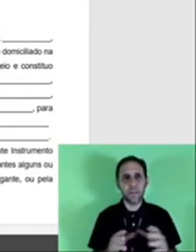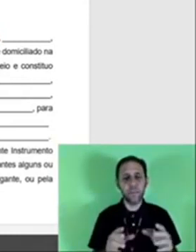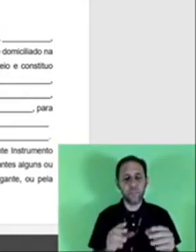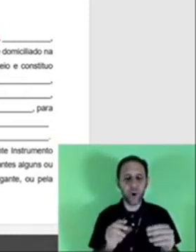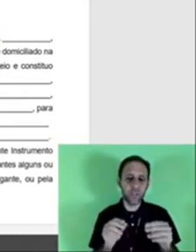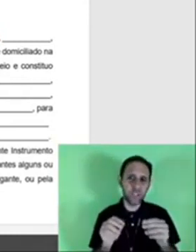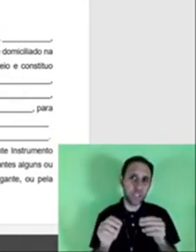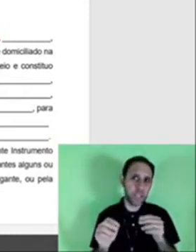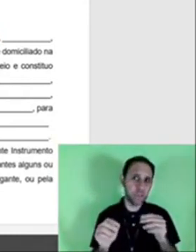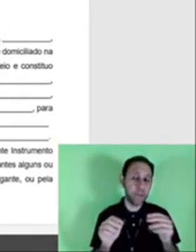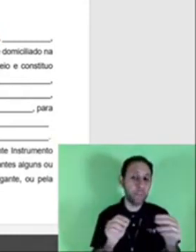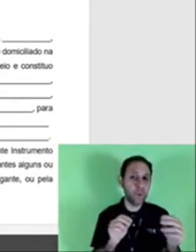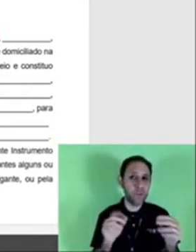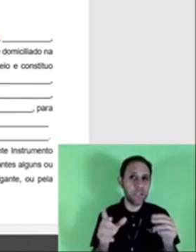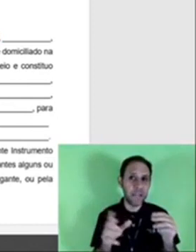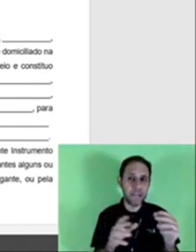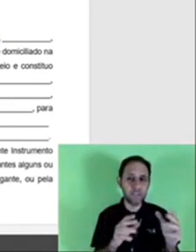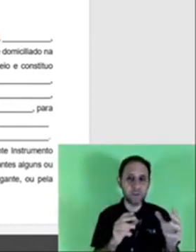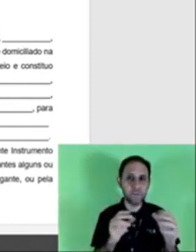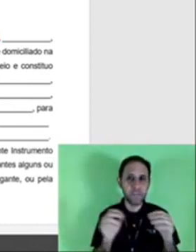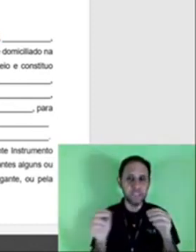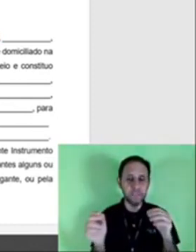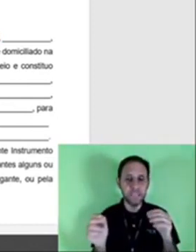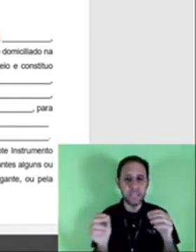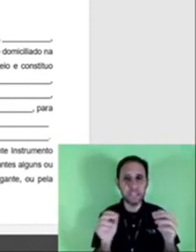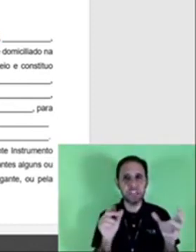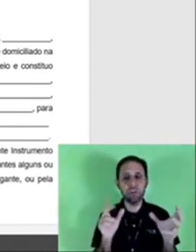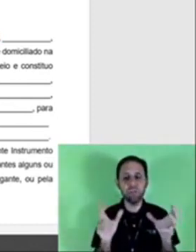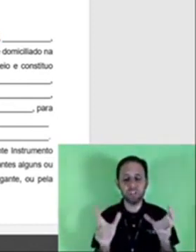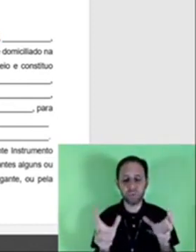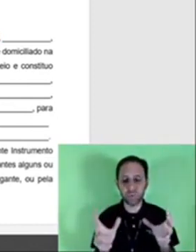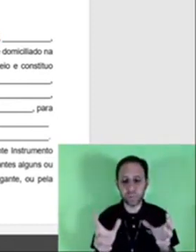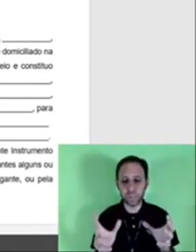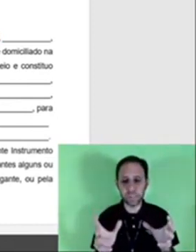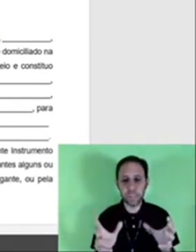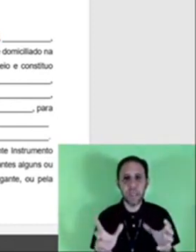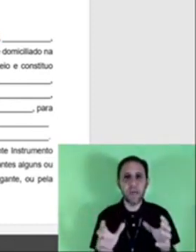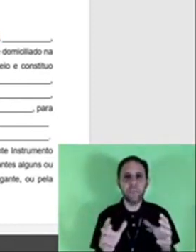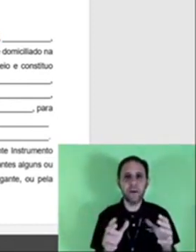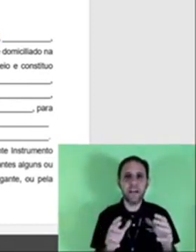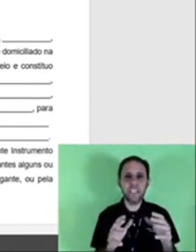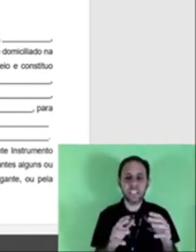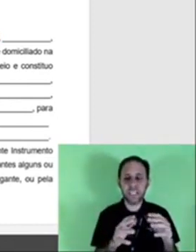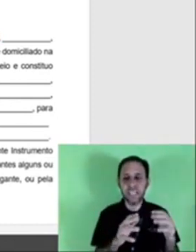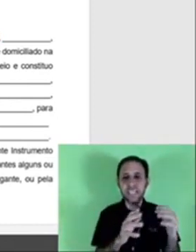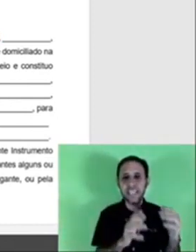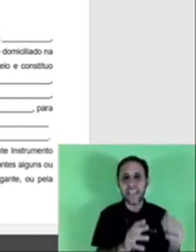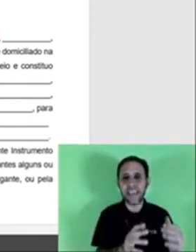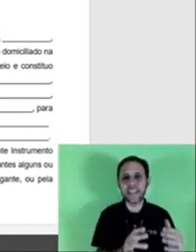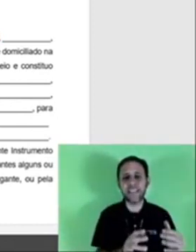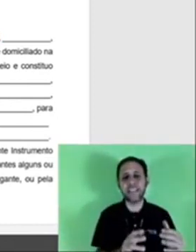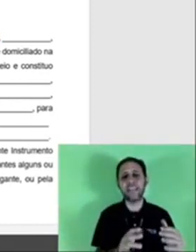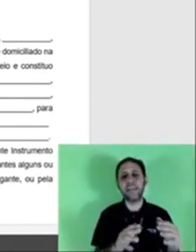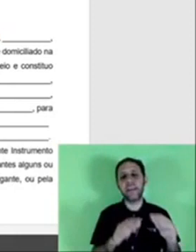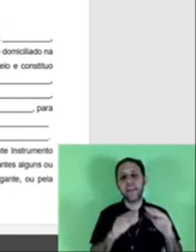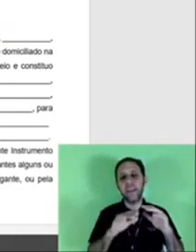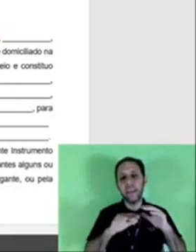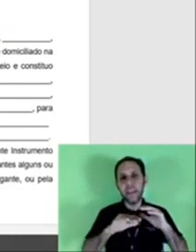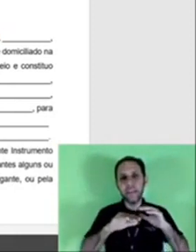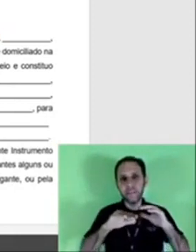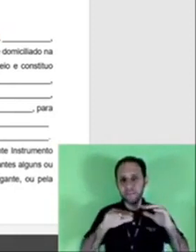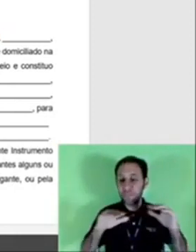pode ter uma mobilidade, uma flexibilidade em algumas coisas, mas em tese